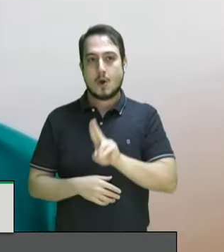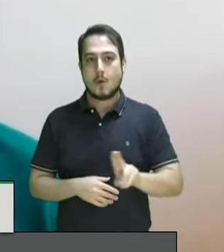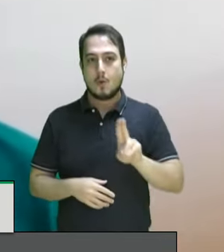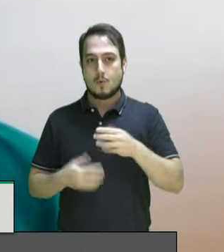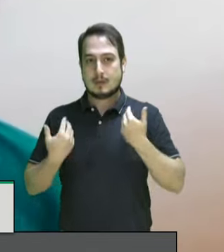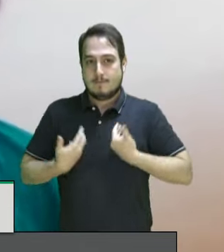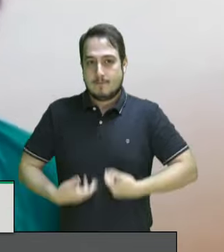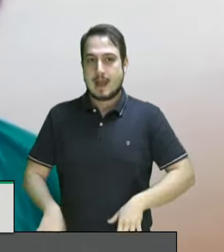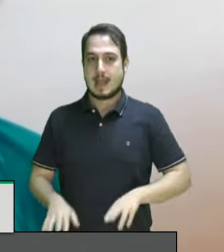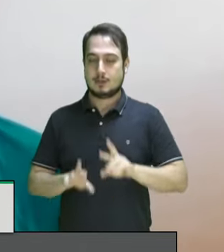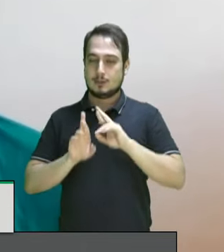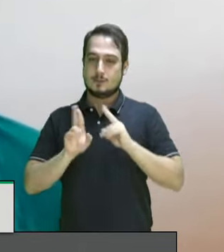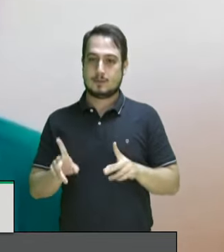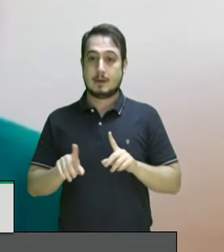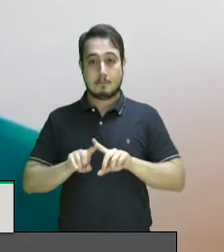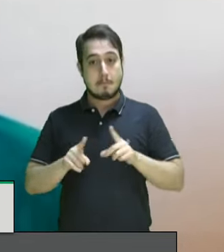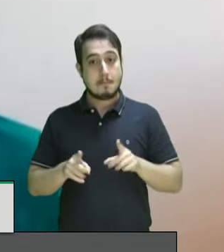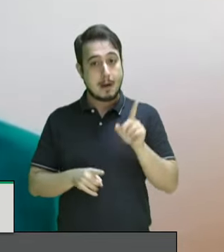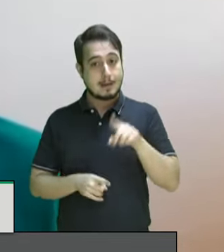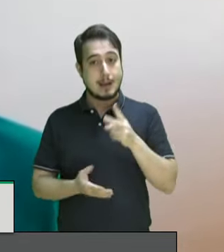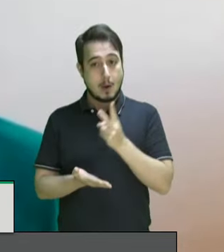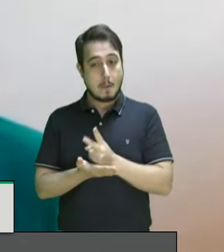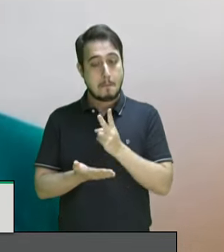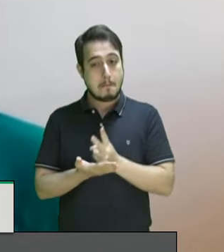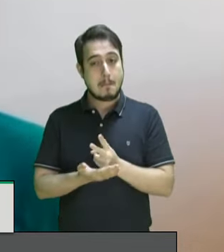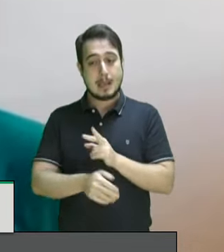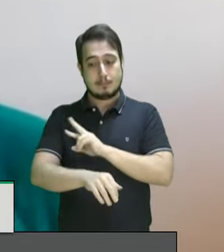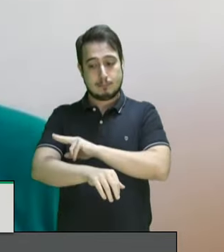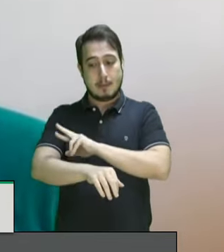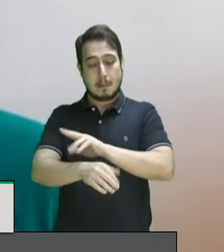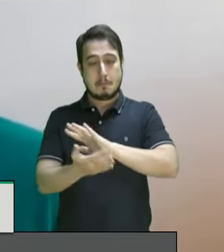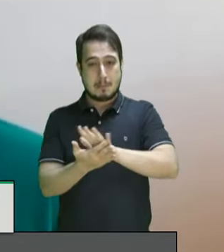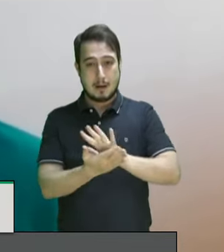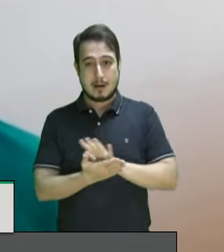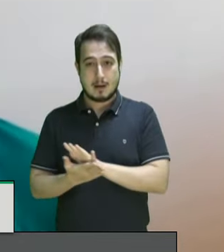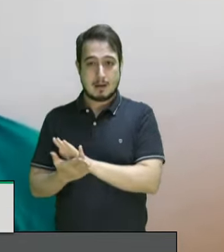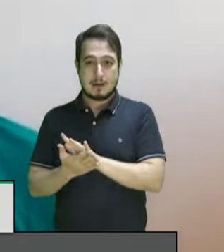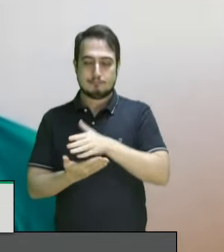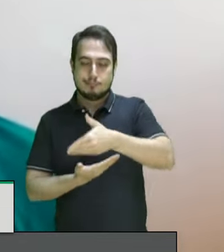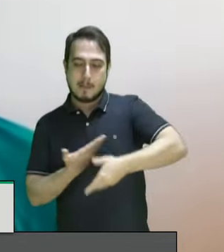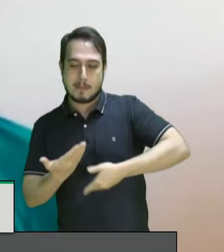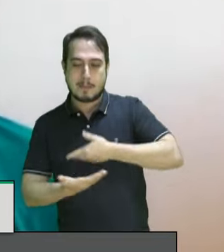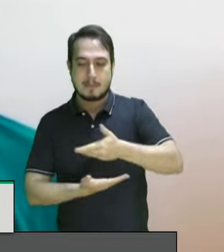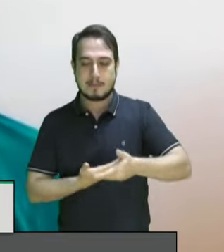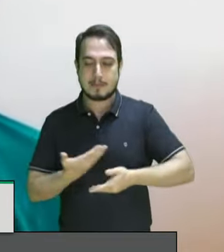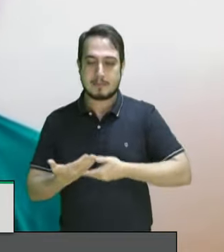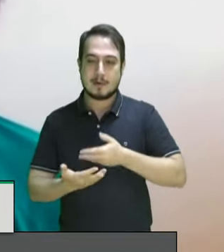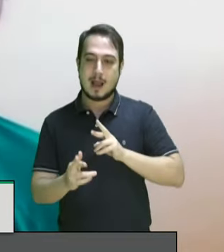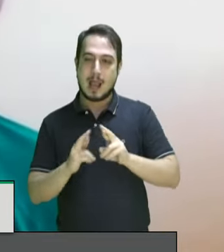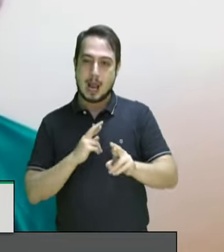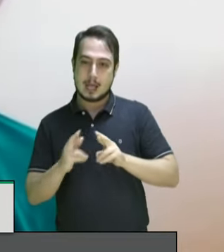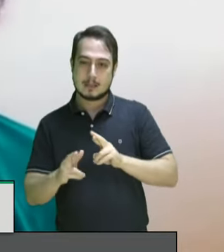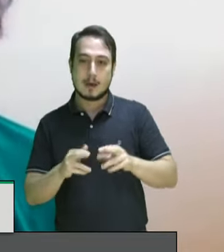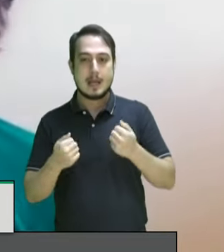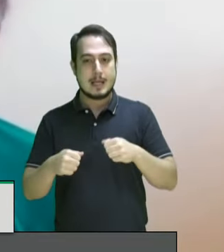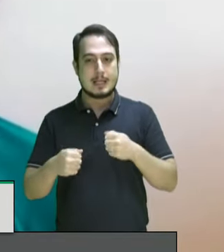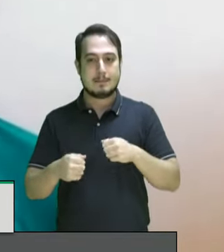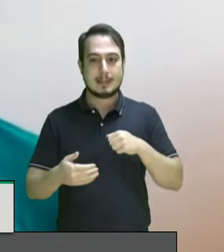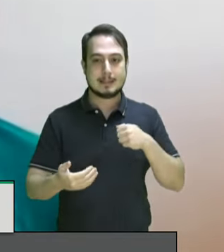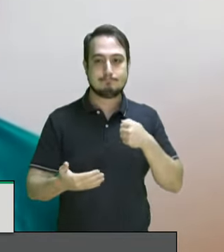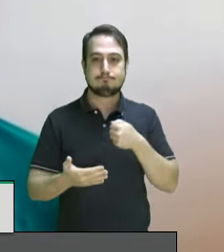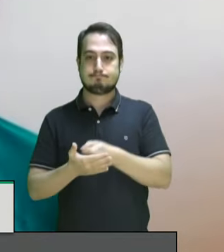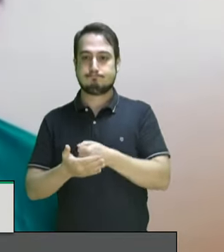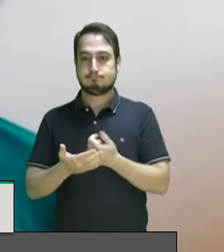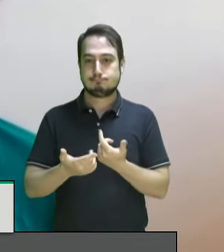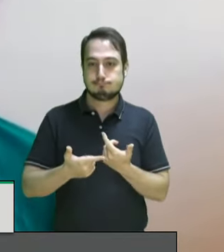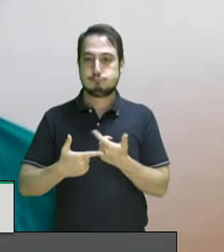vestes diferentes, mas é o mesmo racismo que permeia as relações neste país e que precisa ser enfrentado com ações